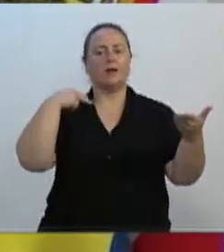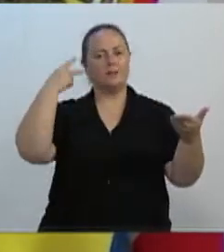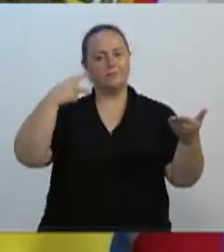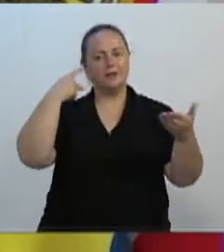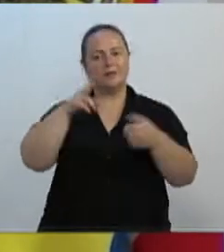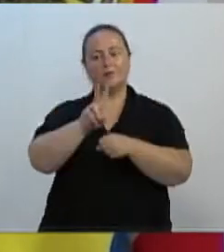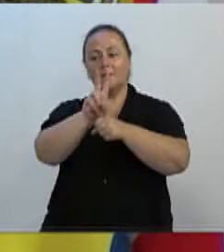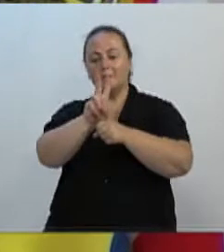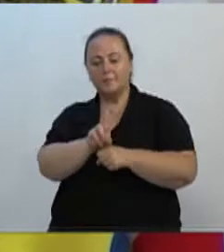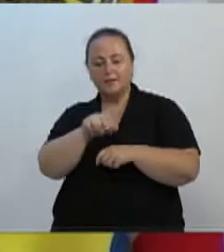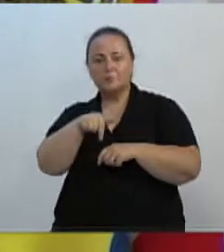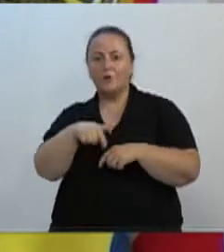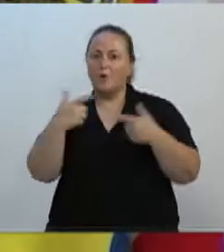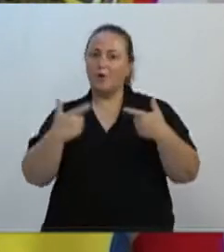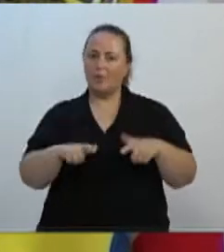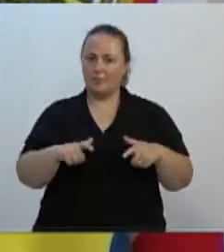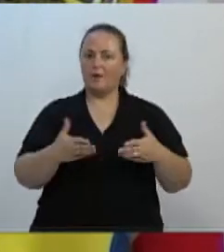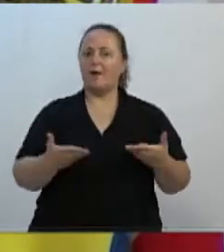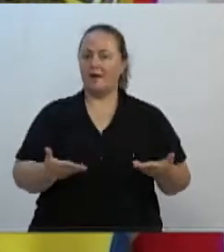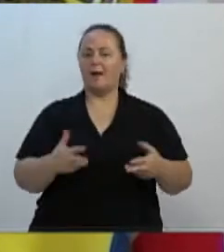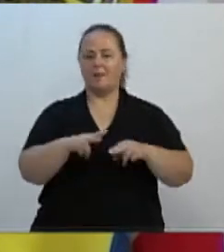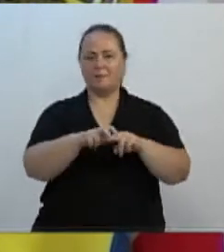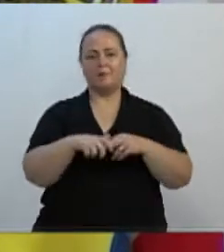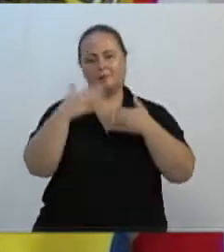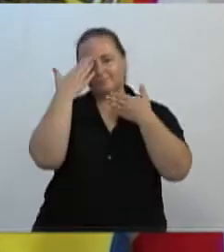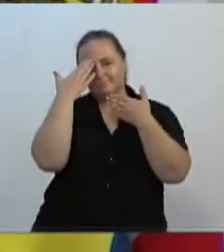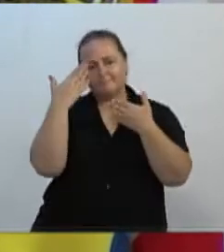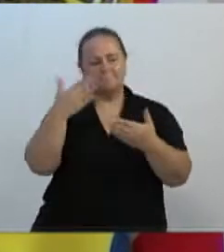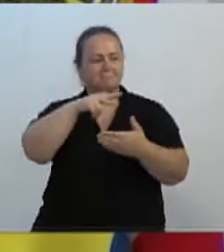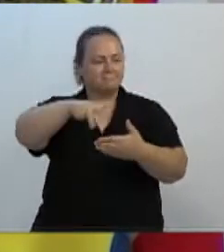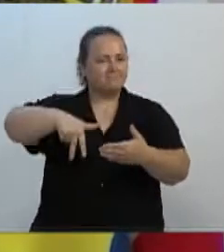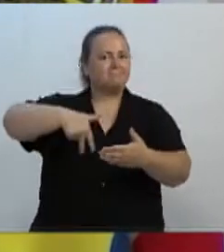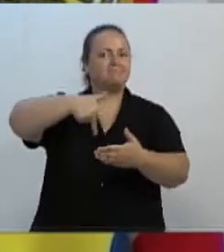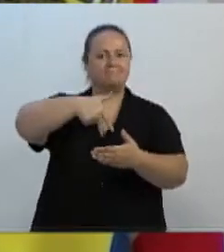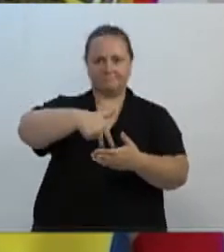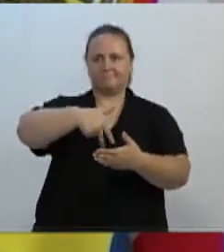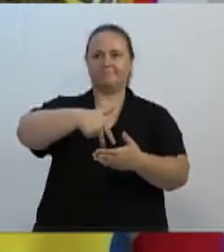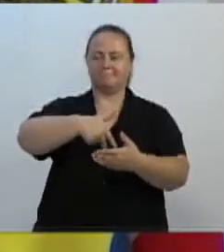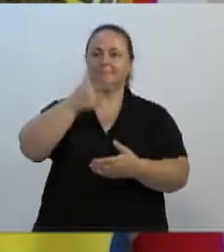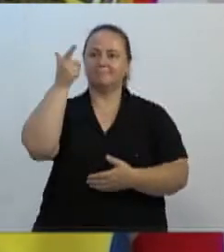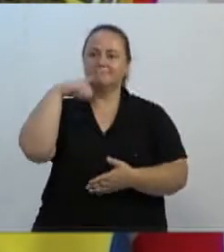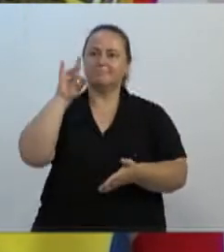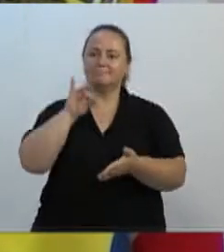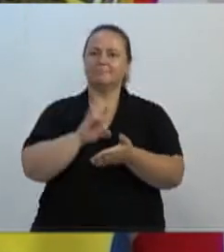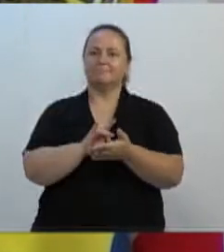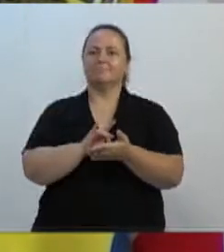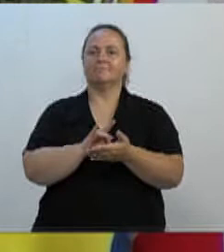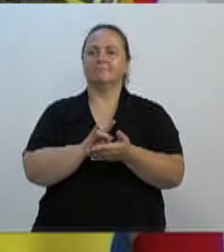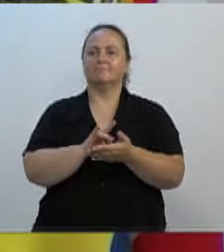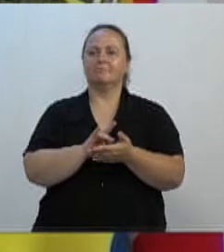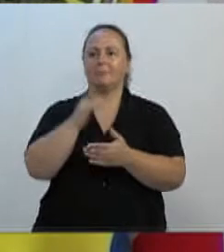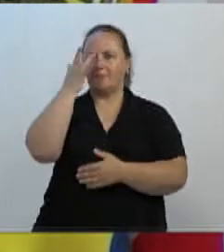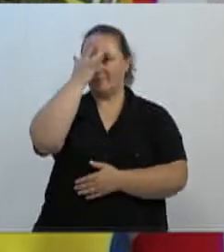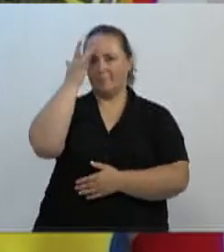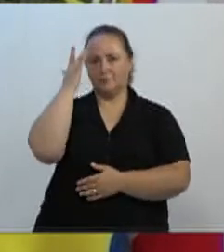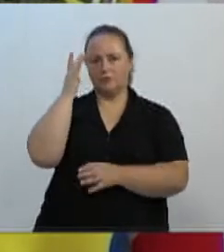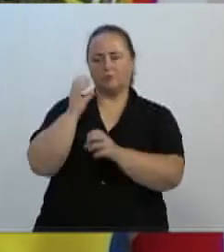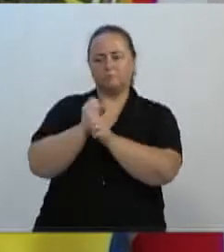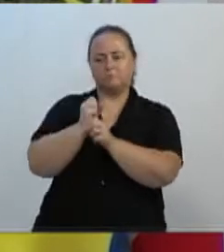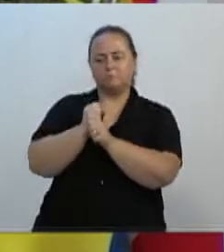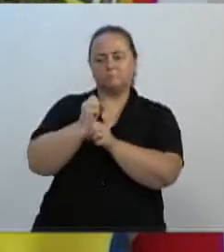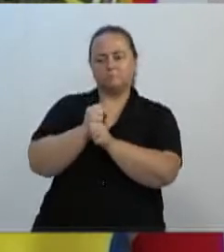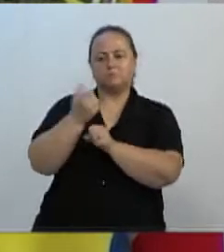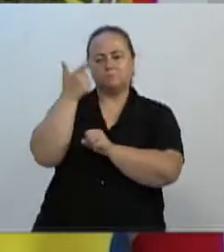Então, de antemão, gente agradece a sessão do espaço da tribuna da Câmara para que os contadores da cidade de Blumenau possam trazer o seu